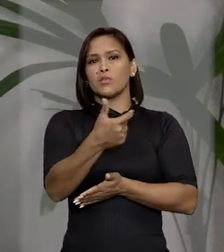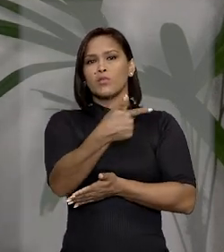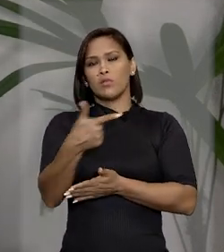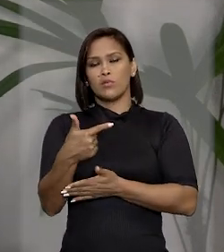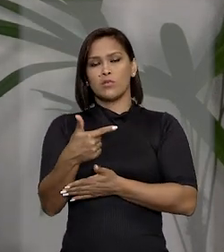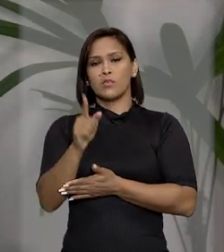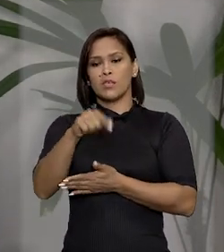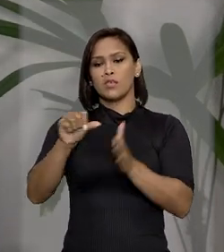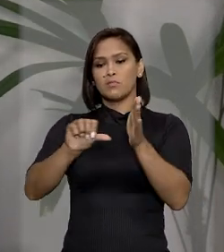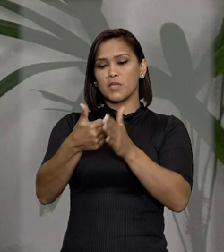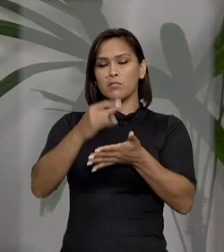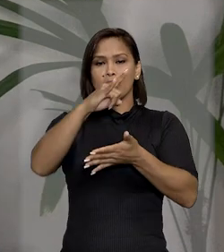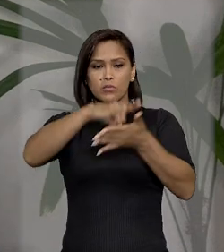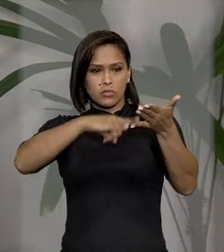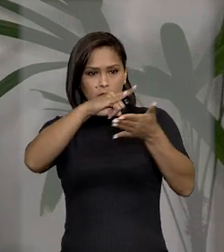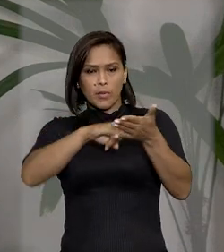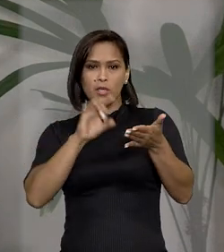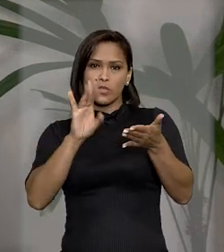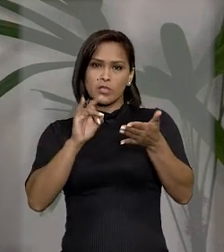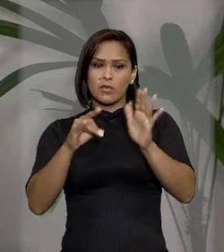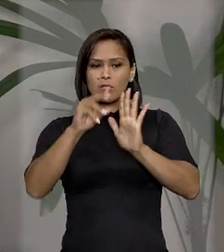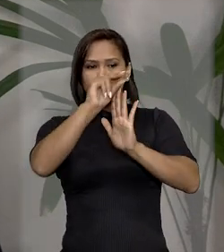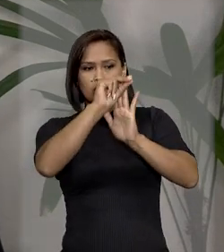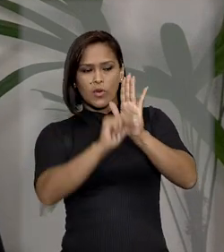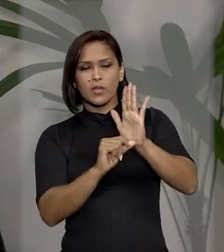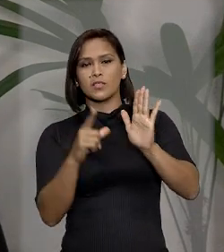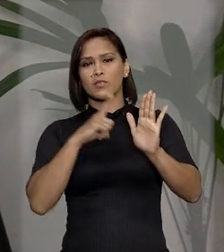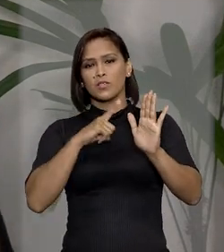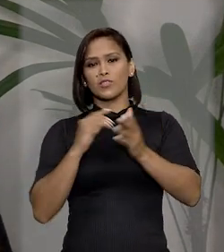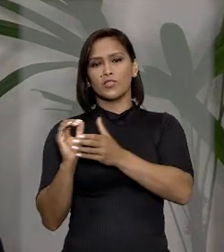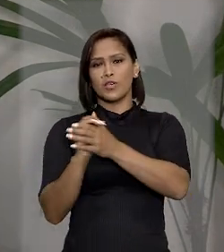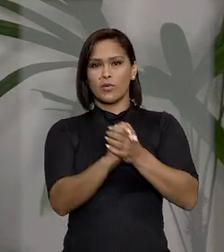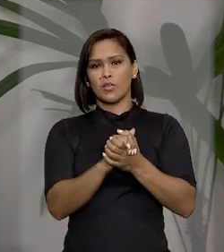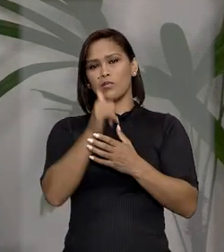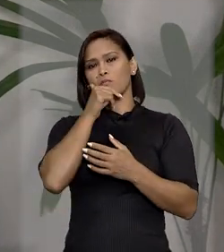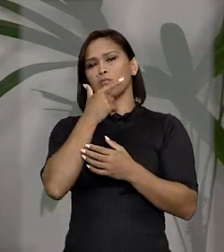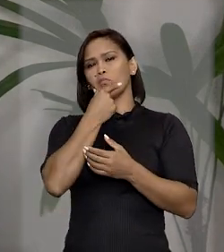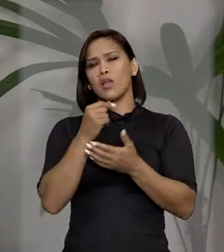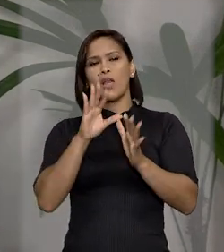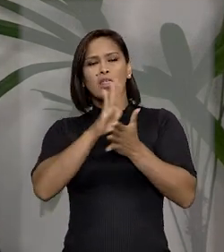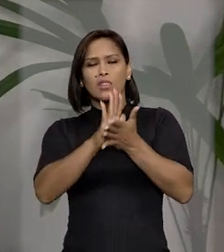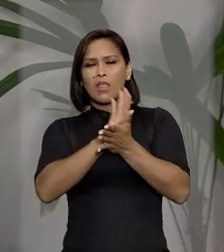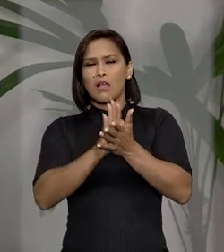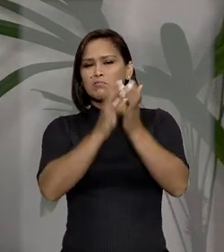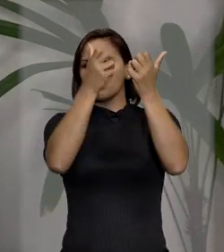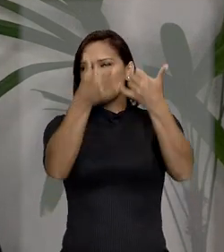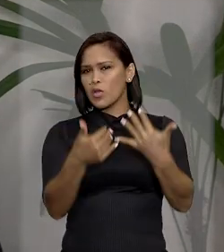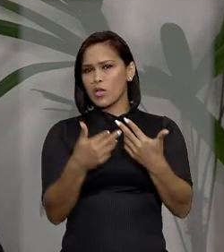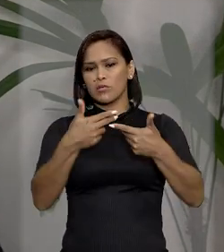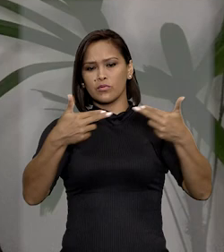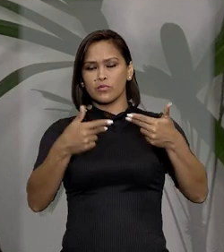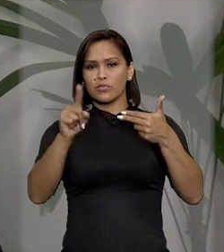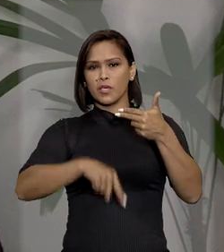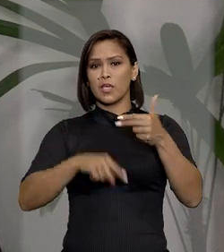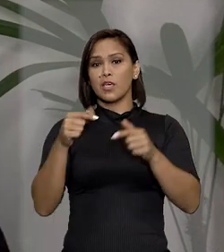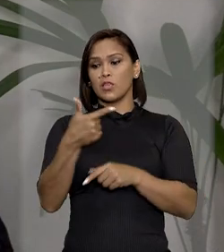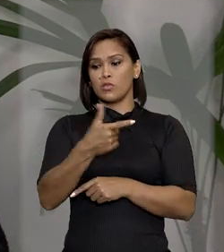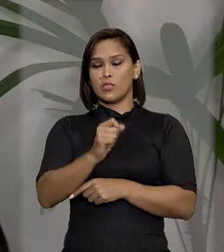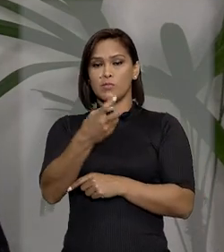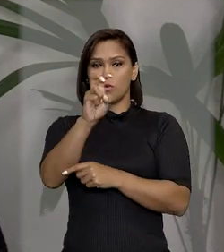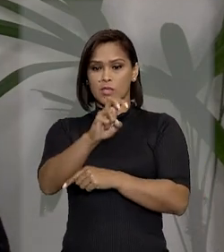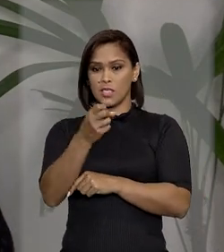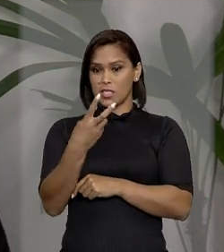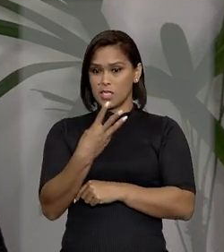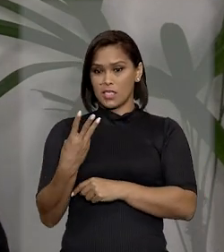lavrada em 2012. Nesse primeiro documento, houve apenas a declaração da existência da União, sem disposição sobre o regime de bens. Em